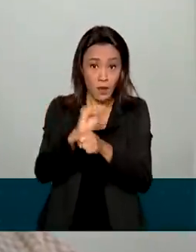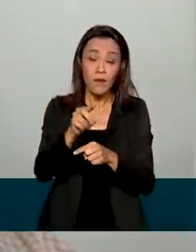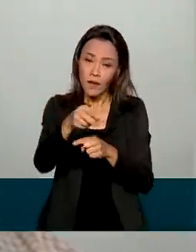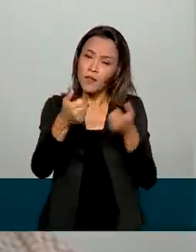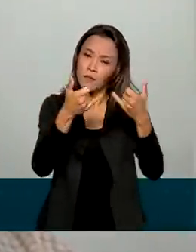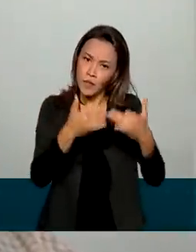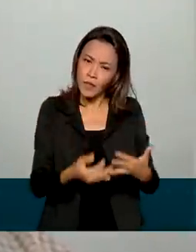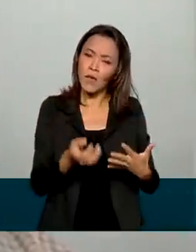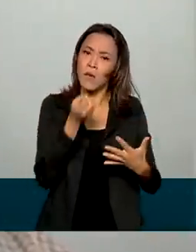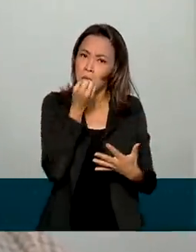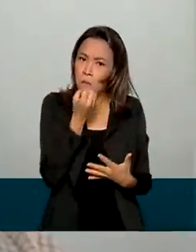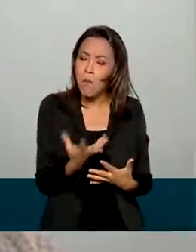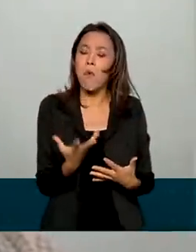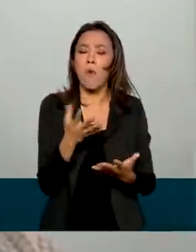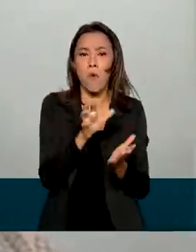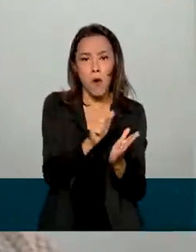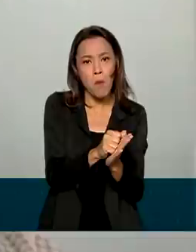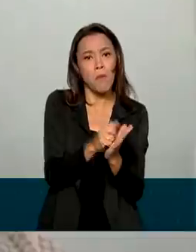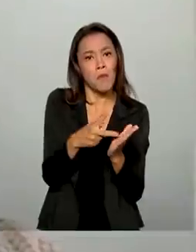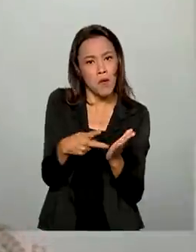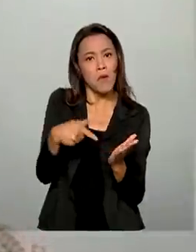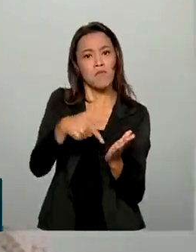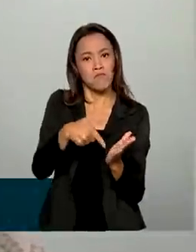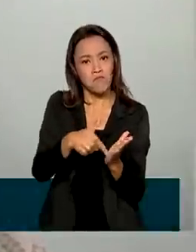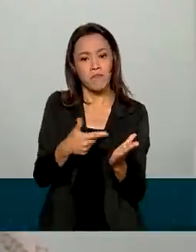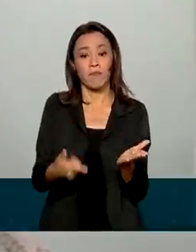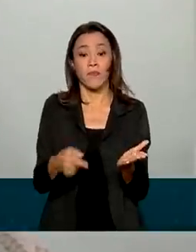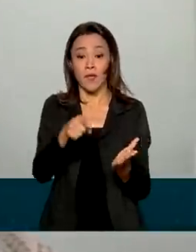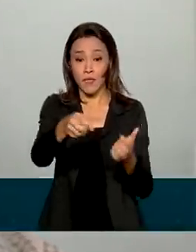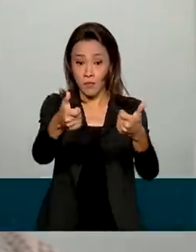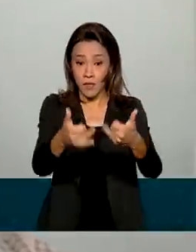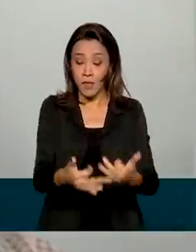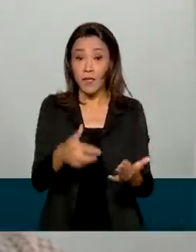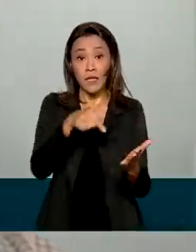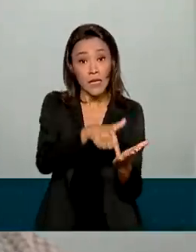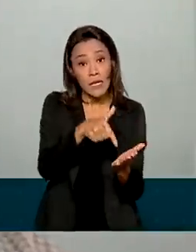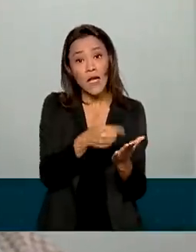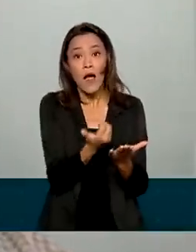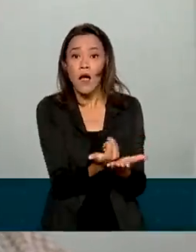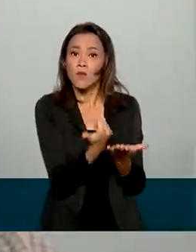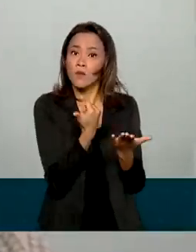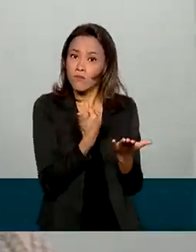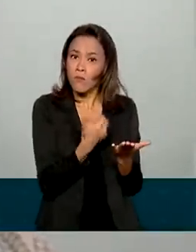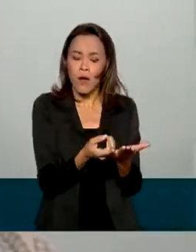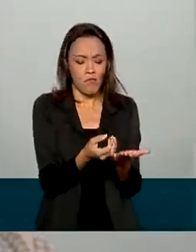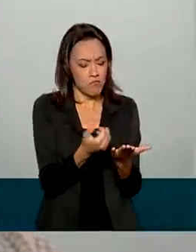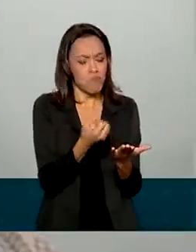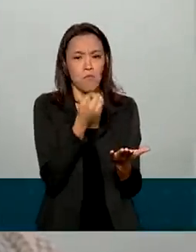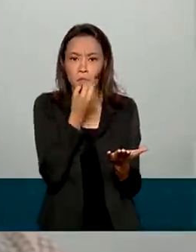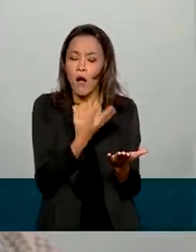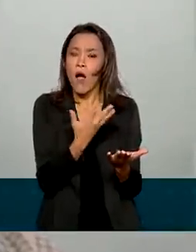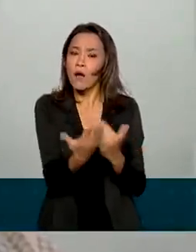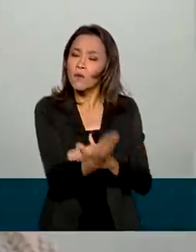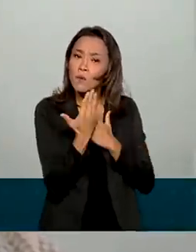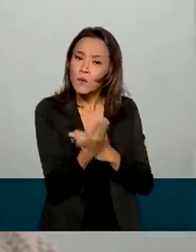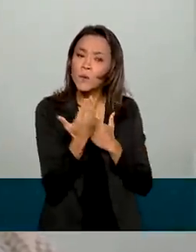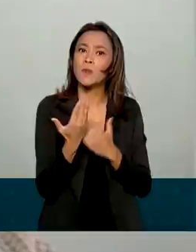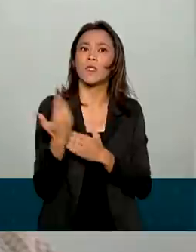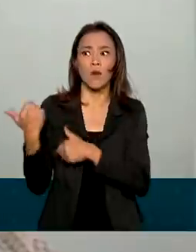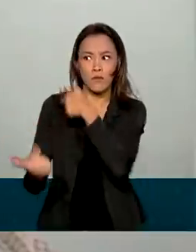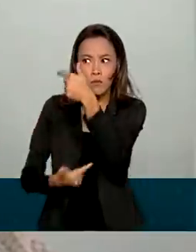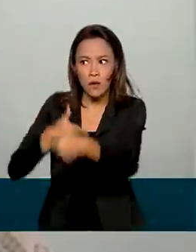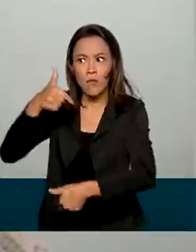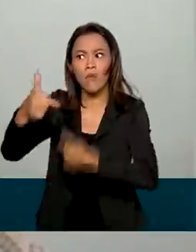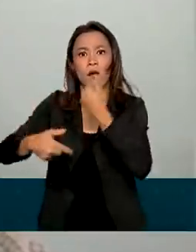aplicativo. Ele facilita muito esse trabalho de restauração, que é um trabalho bastante árduo, é trabalho que é um